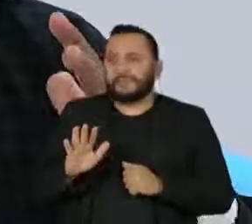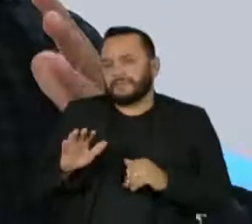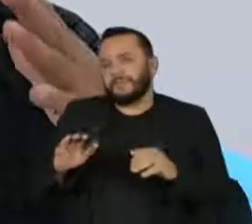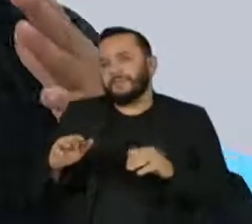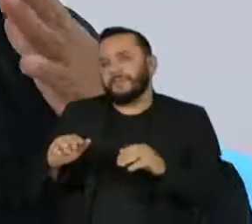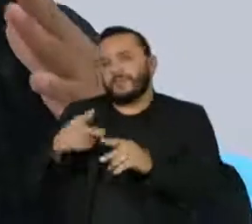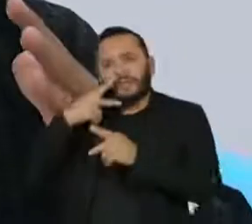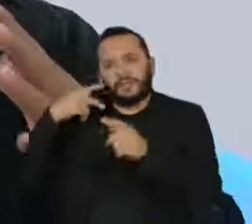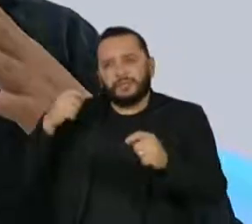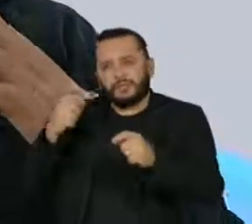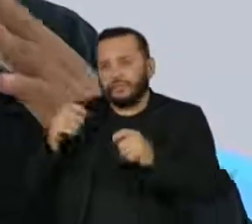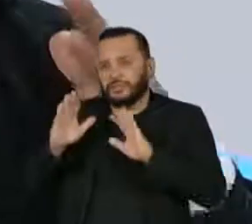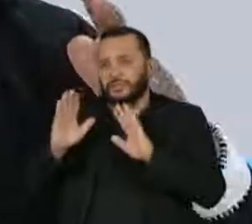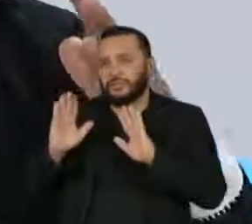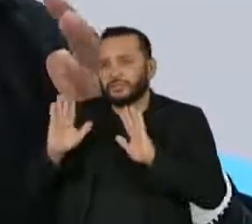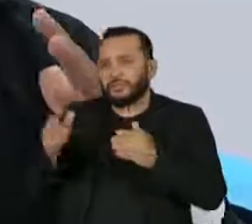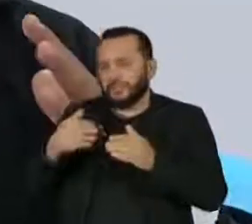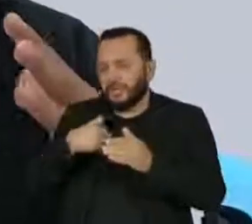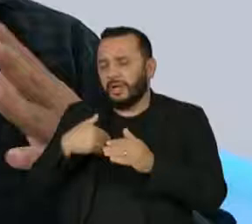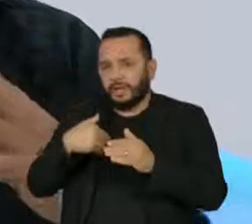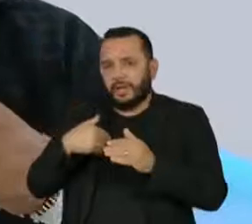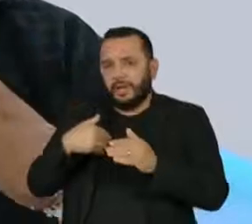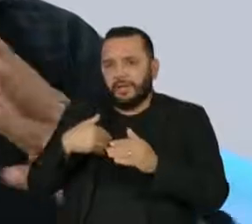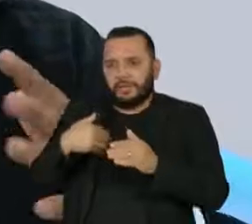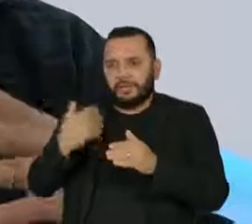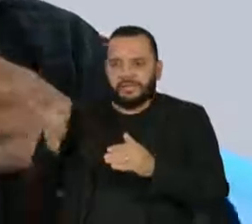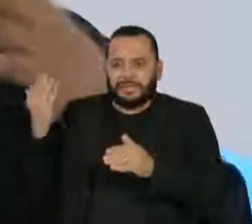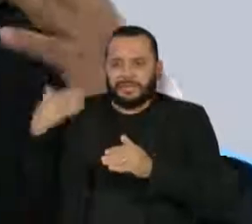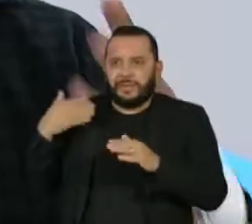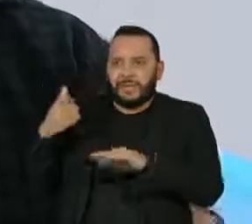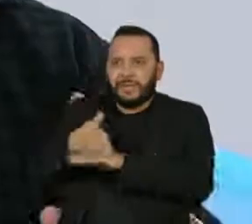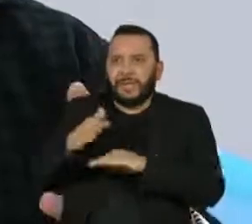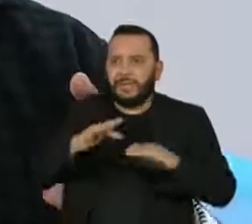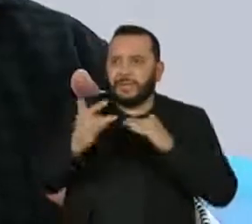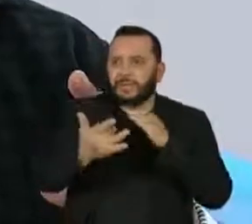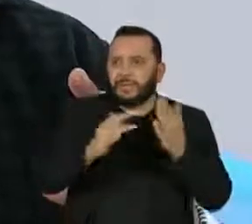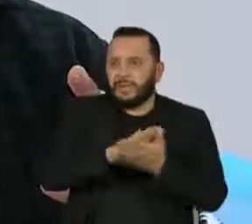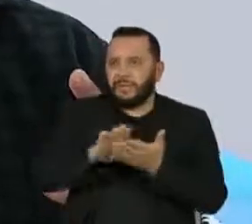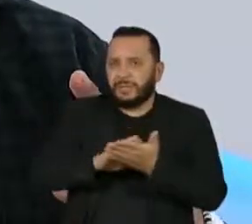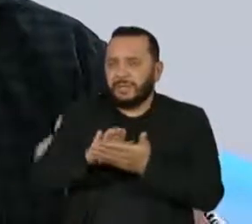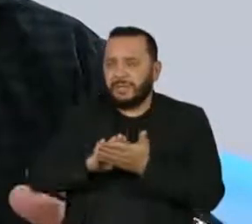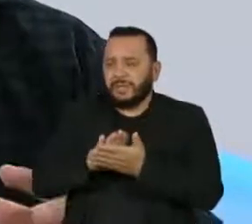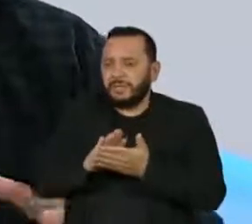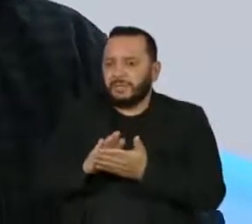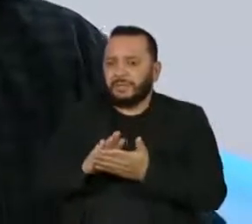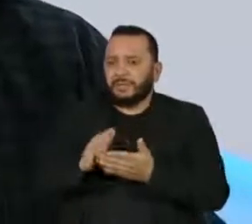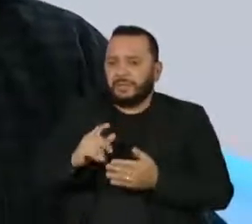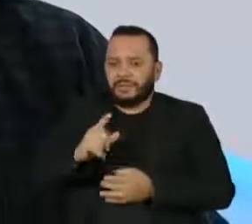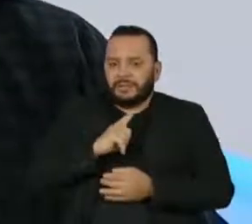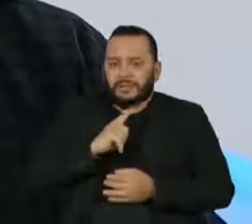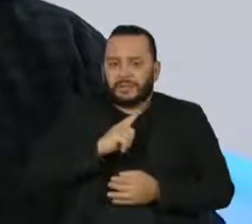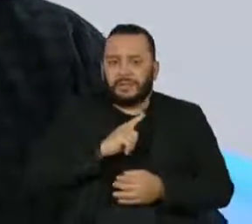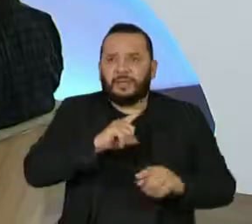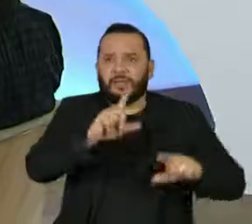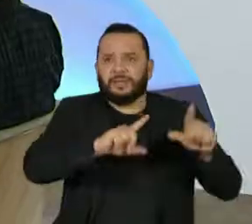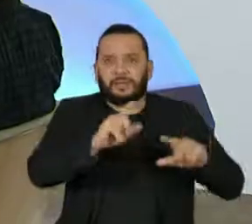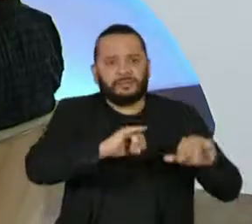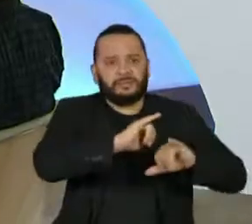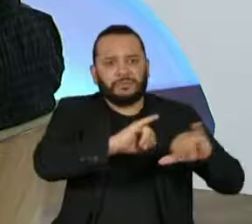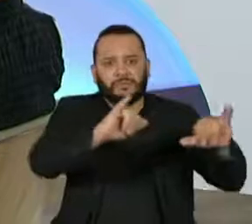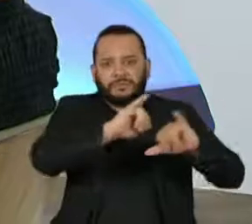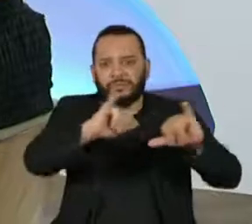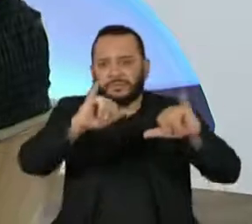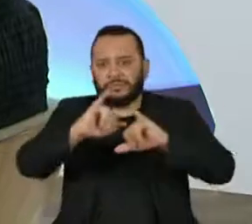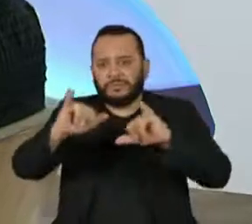das mídias poderosas, de mercado, de muita força de comunicação, para diversificar.